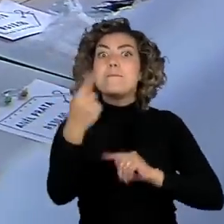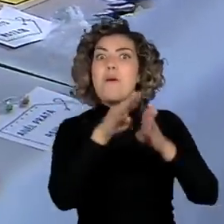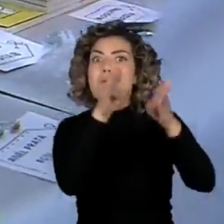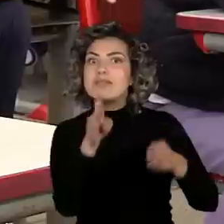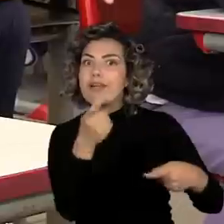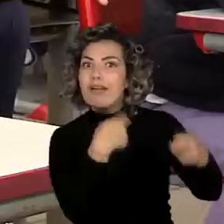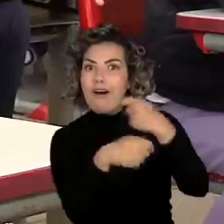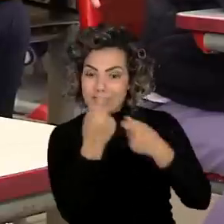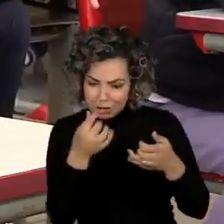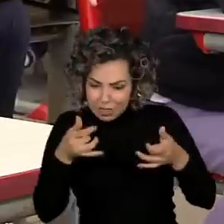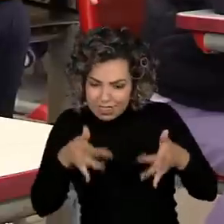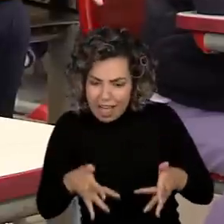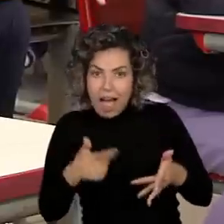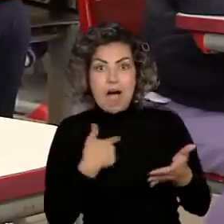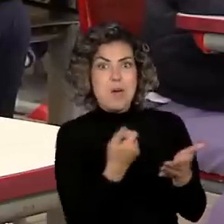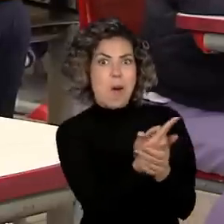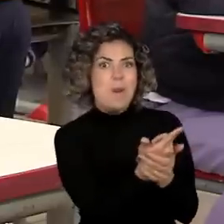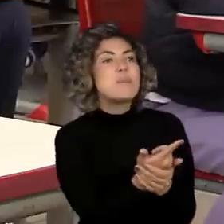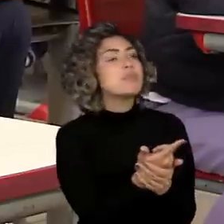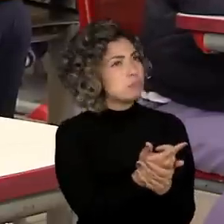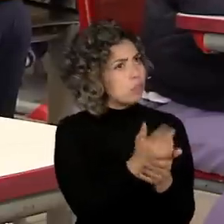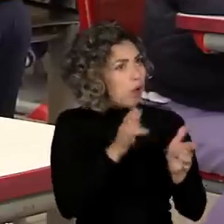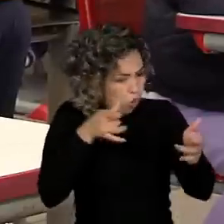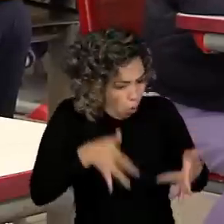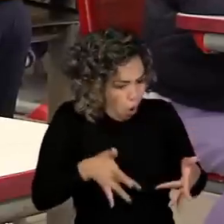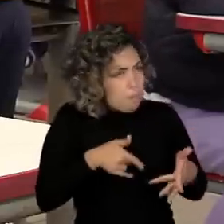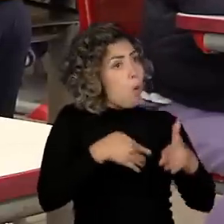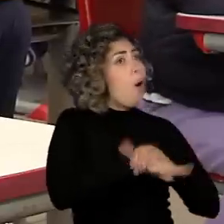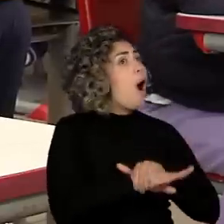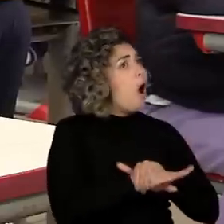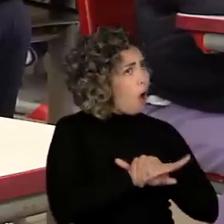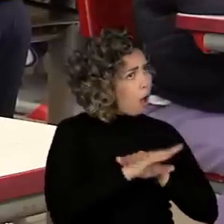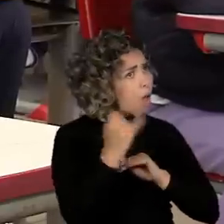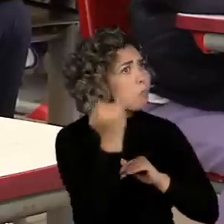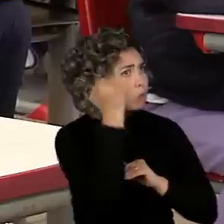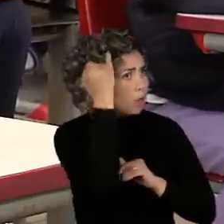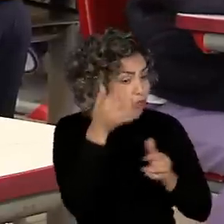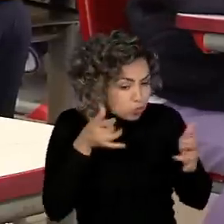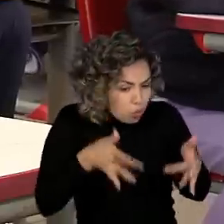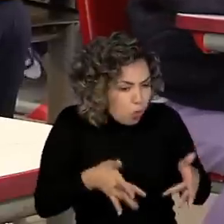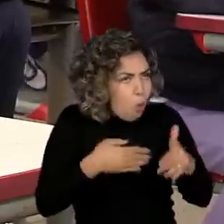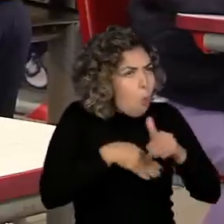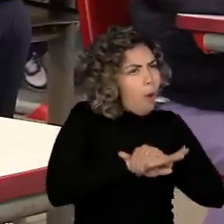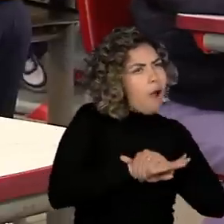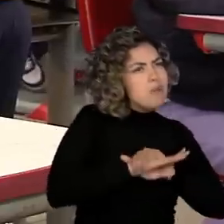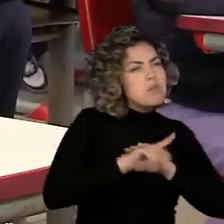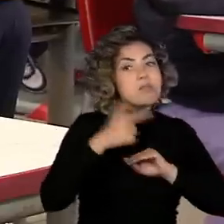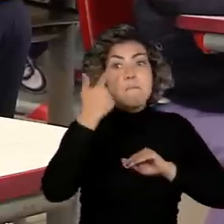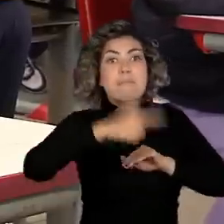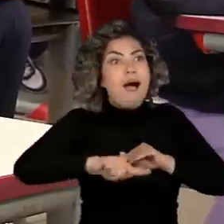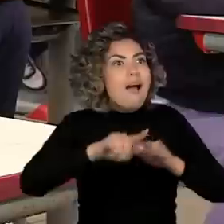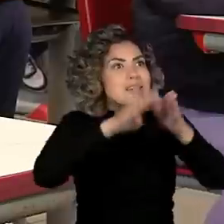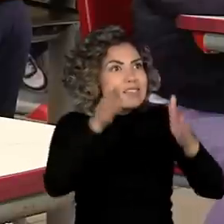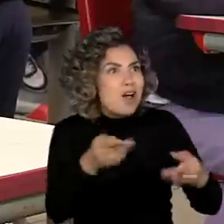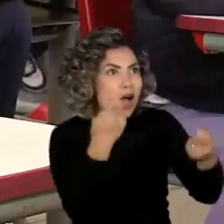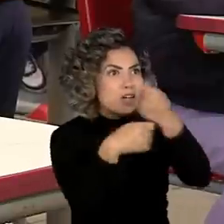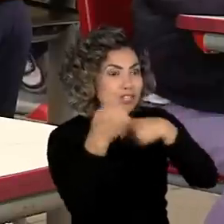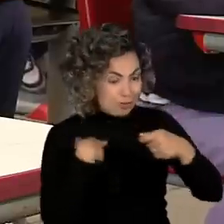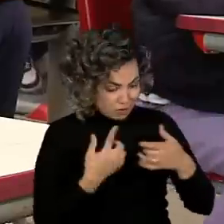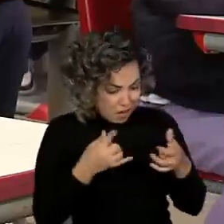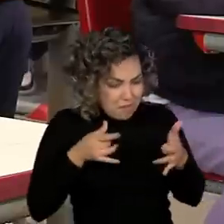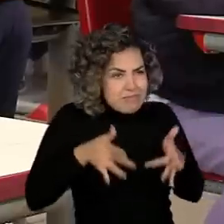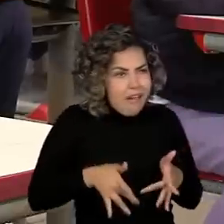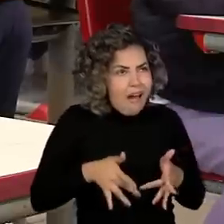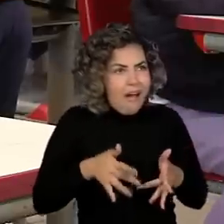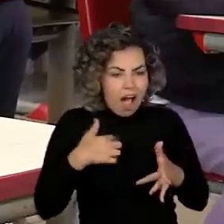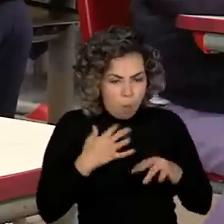Eu deixo troco, por causa que eu sei que se eu deixar troco, na minha próxima lojinha eu vou ficar com dinheiro e se eu juntar o